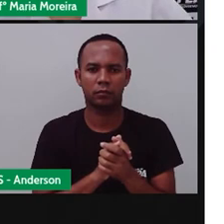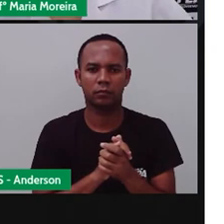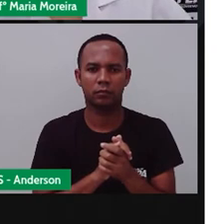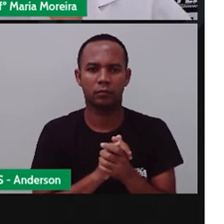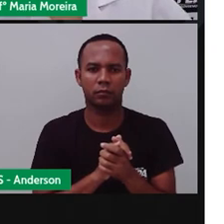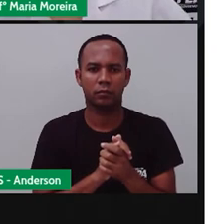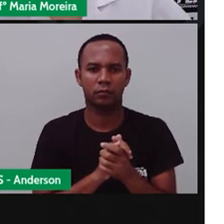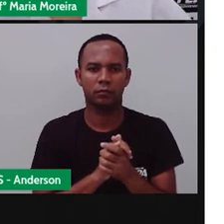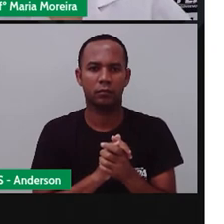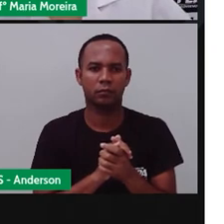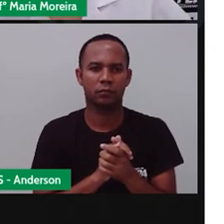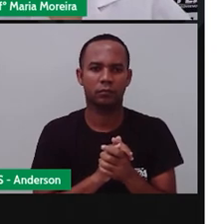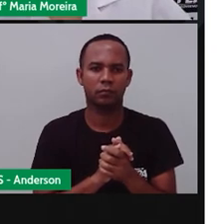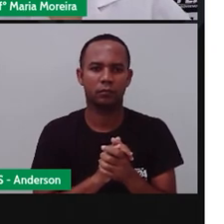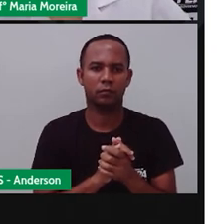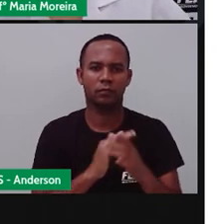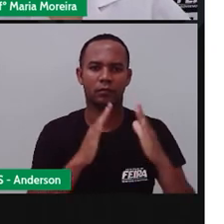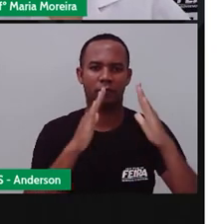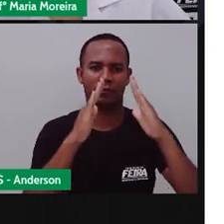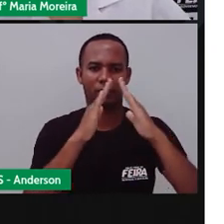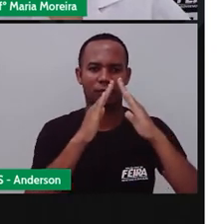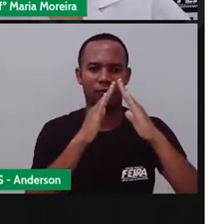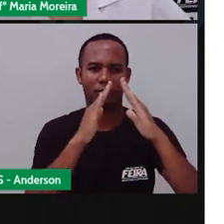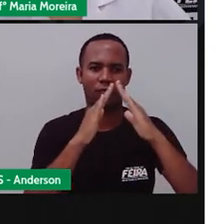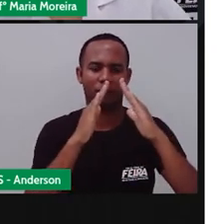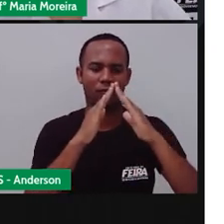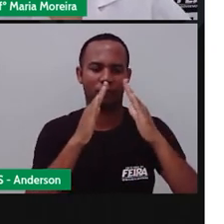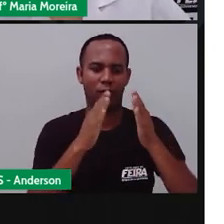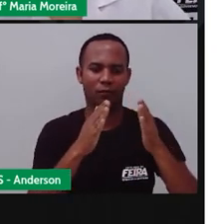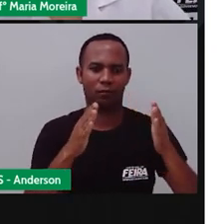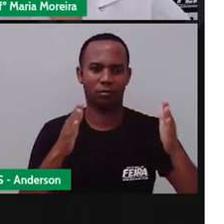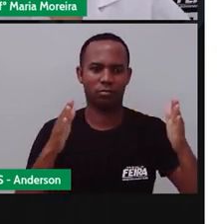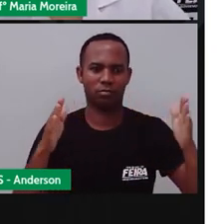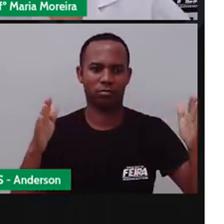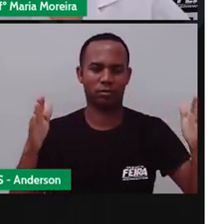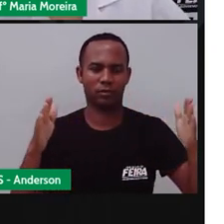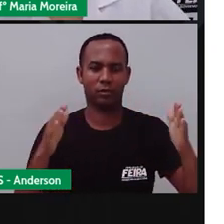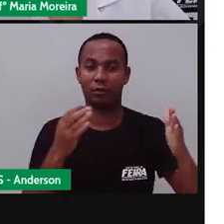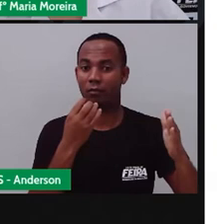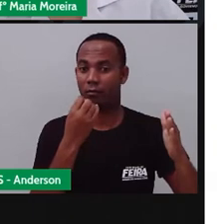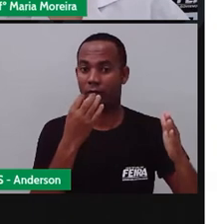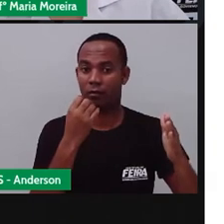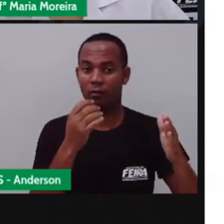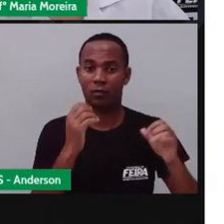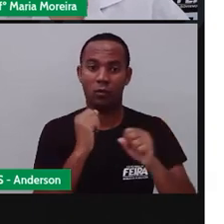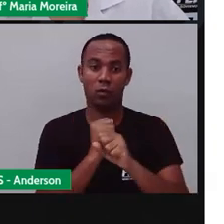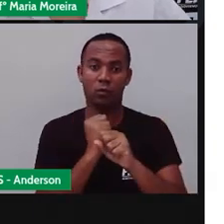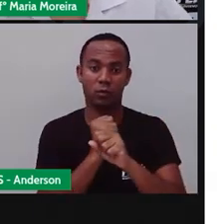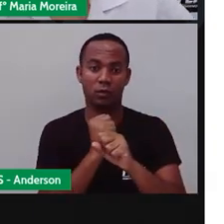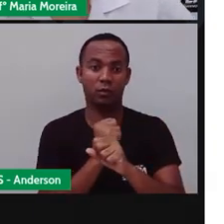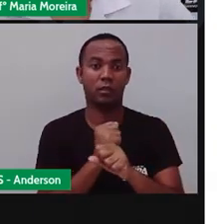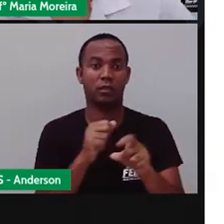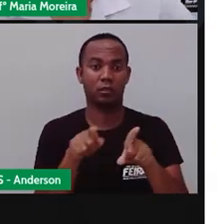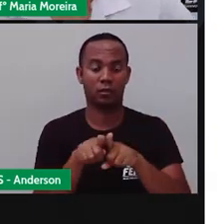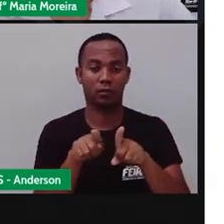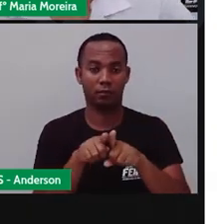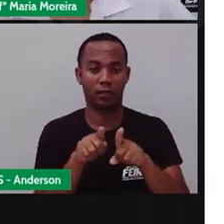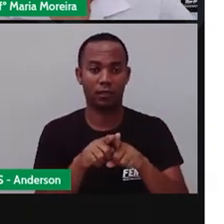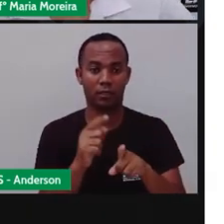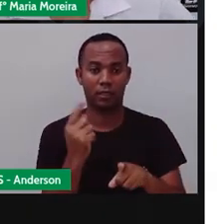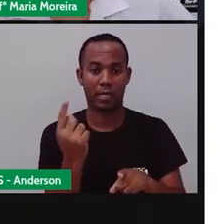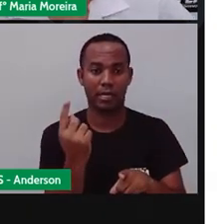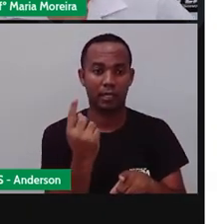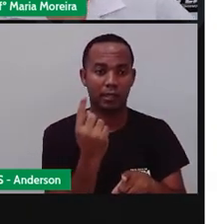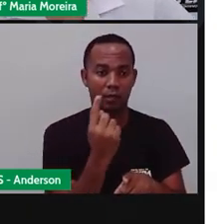O tamanho das ocas depende de onde, né? E por quem foram o Construídas. Cada aldeia